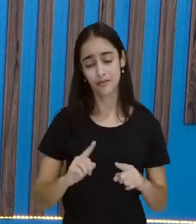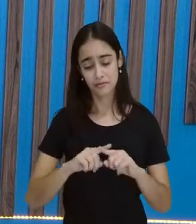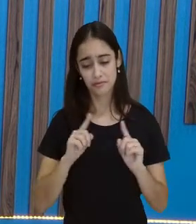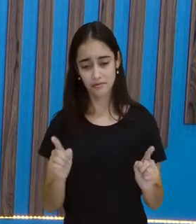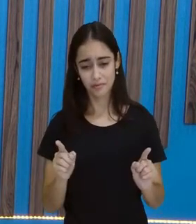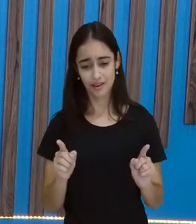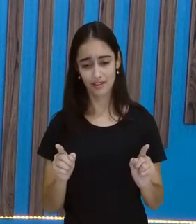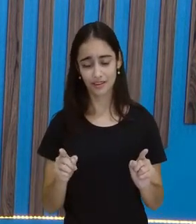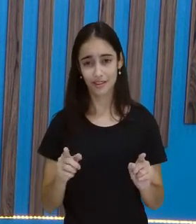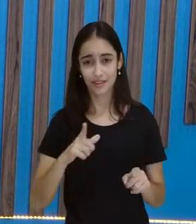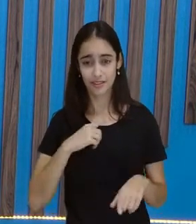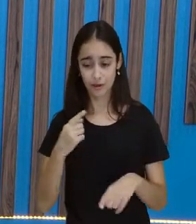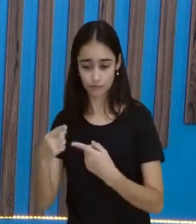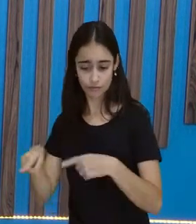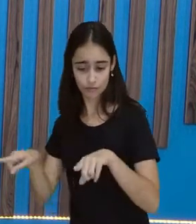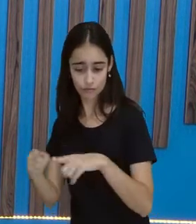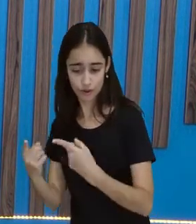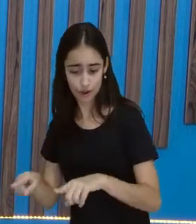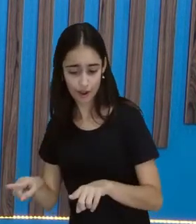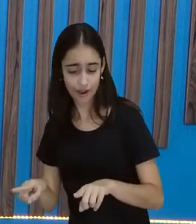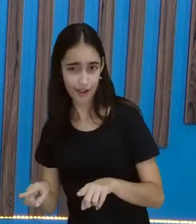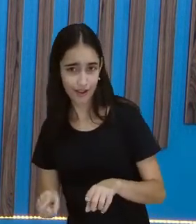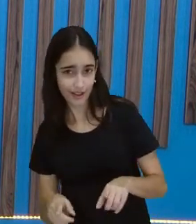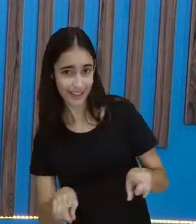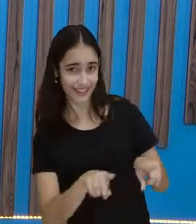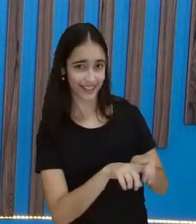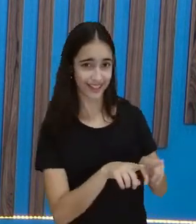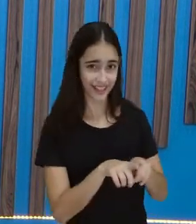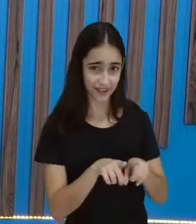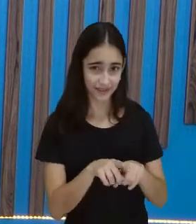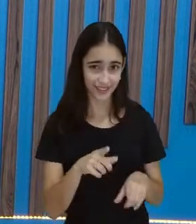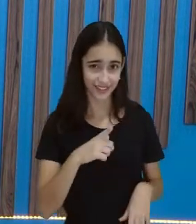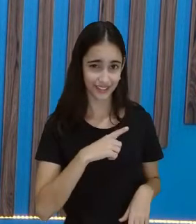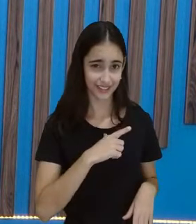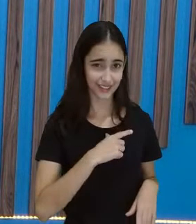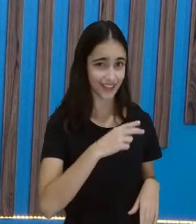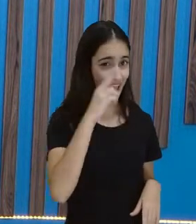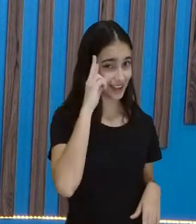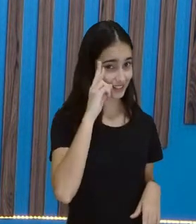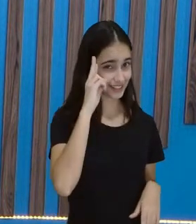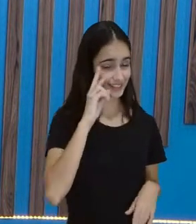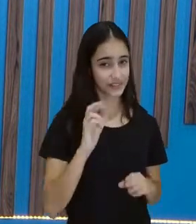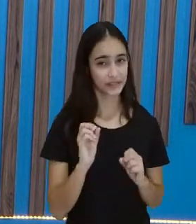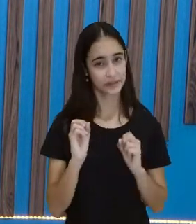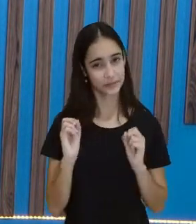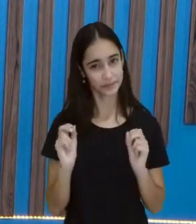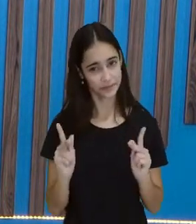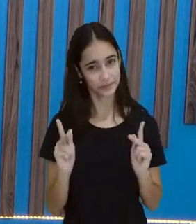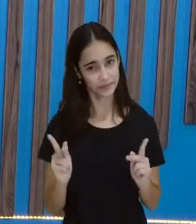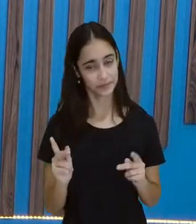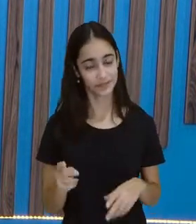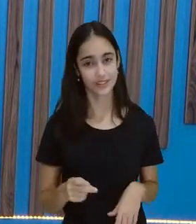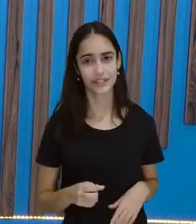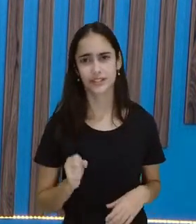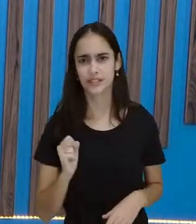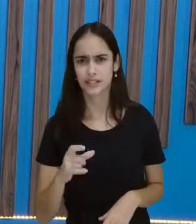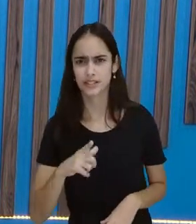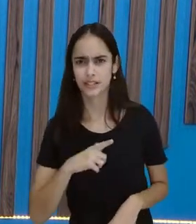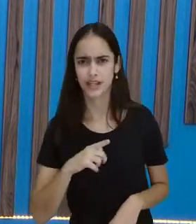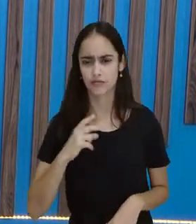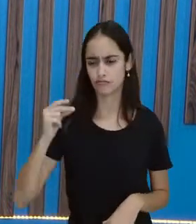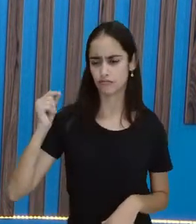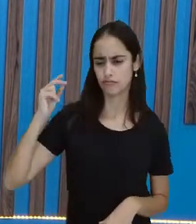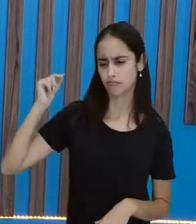Essas obras de caráter popular, de domínio público, tá, gente? Que surgiu há muito e muito tempo, acaba